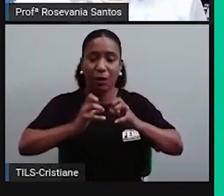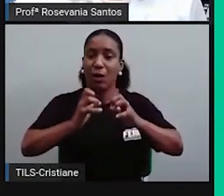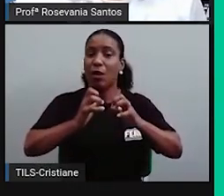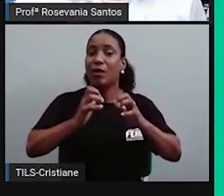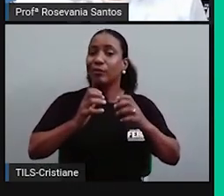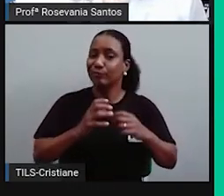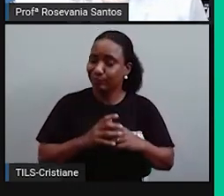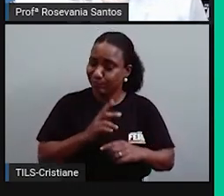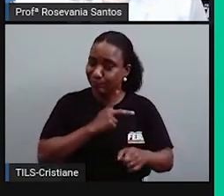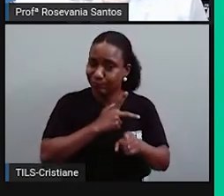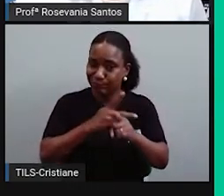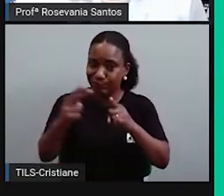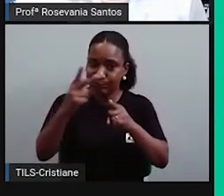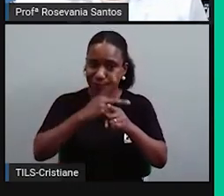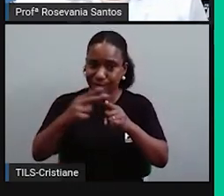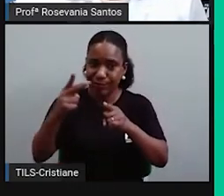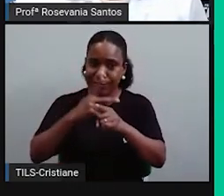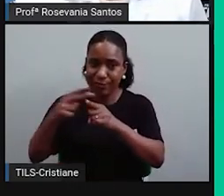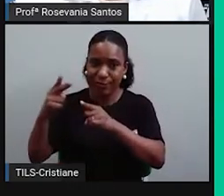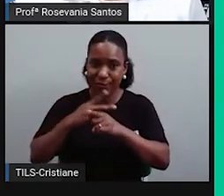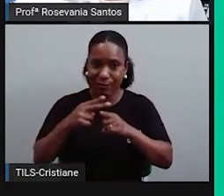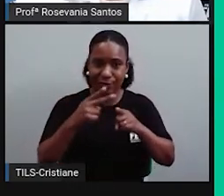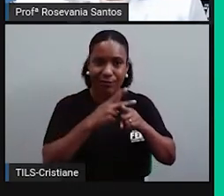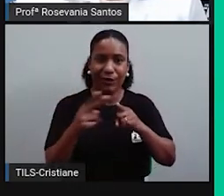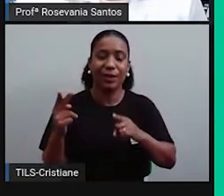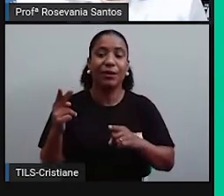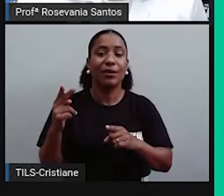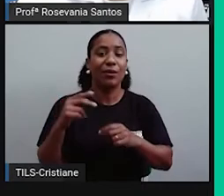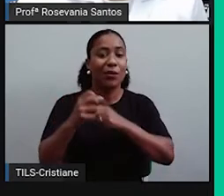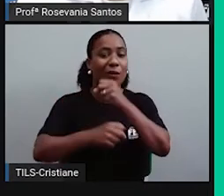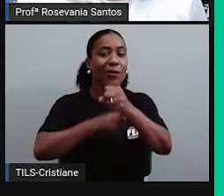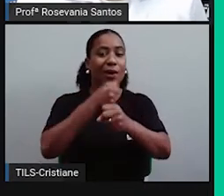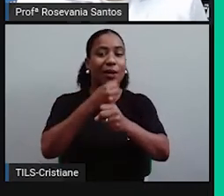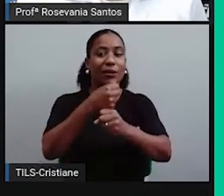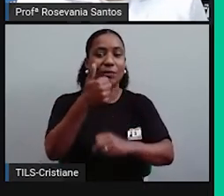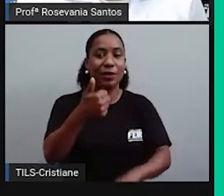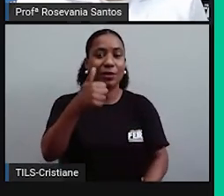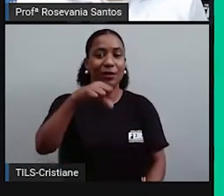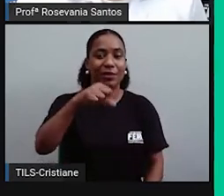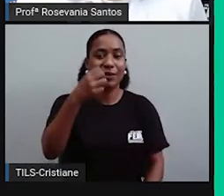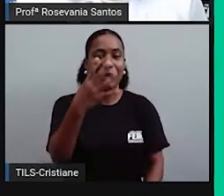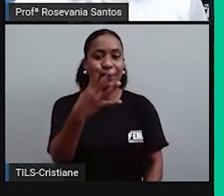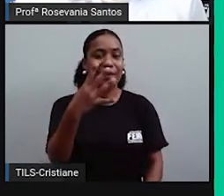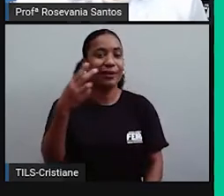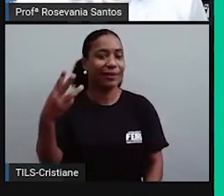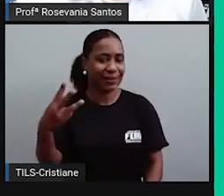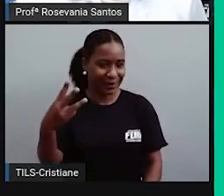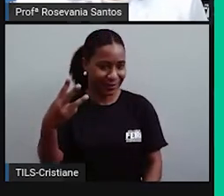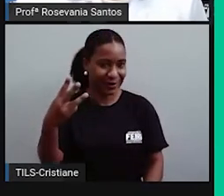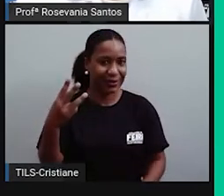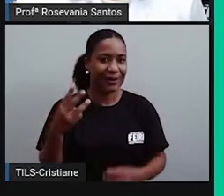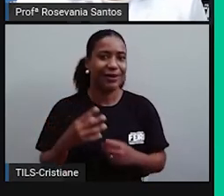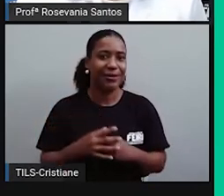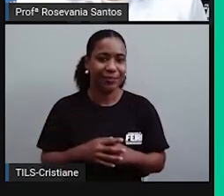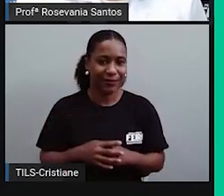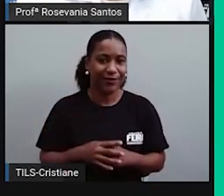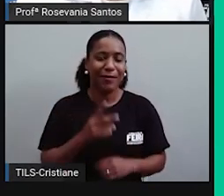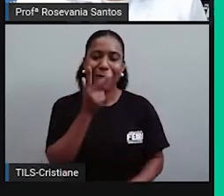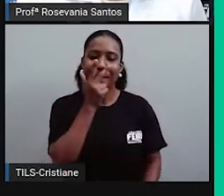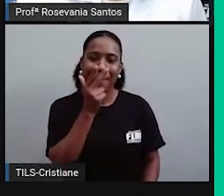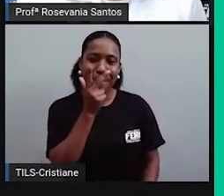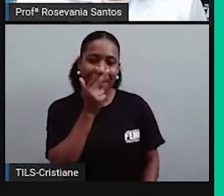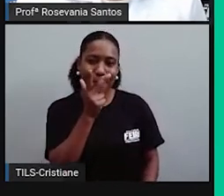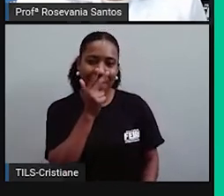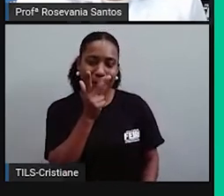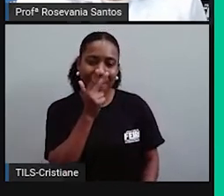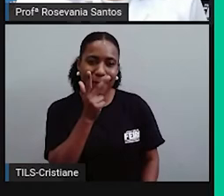E aí, a gente foi e chegou a 1943, né? Que é bem parecido